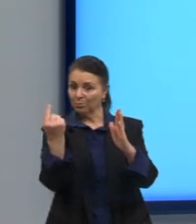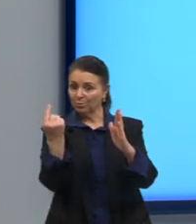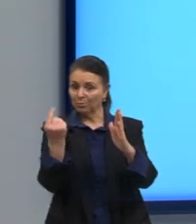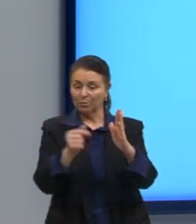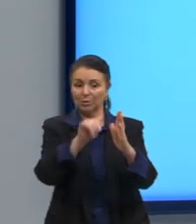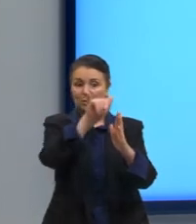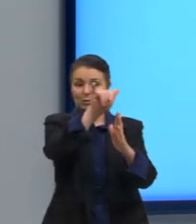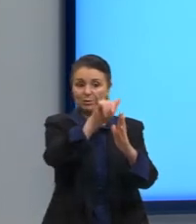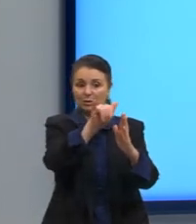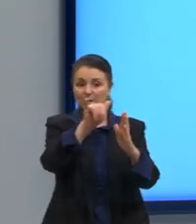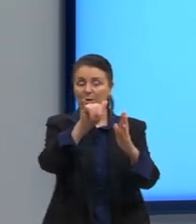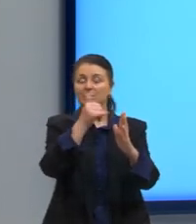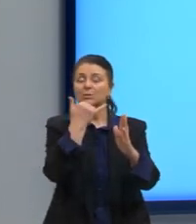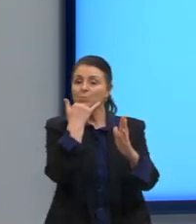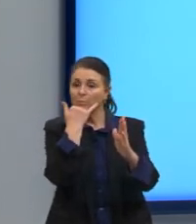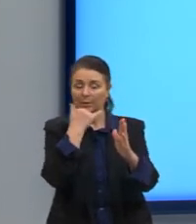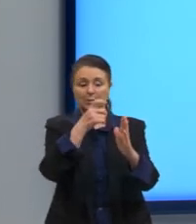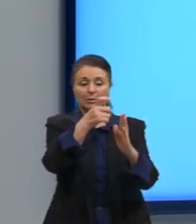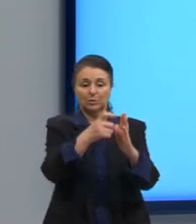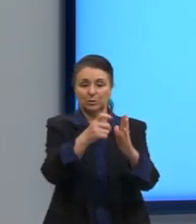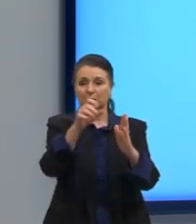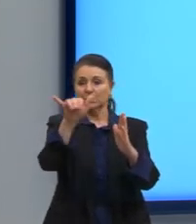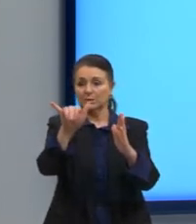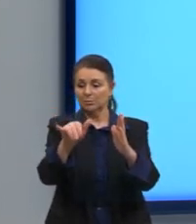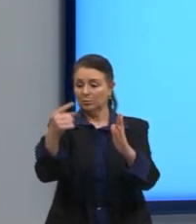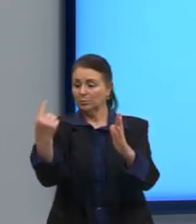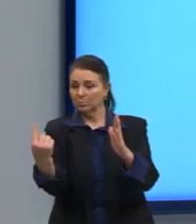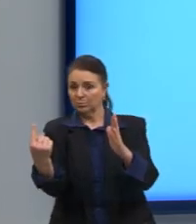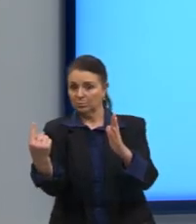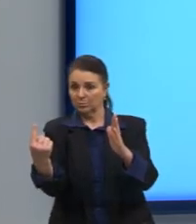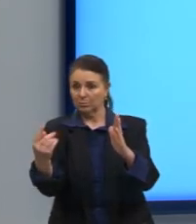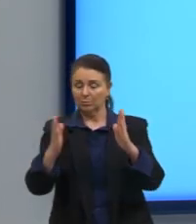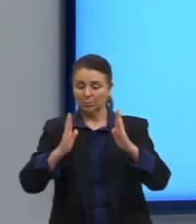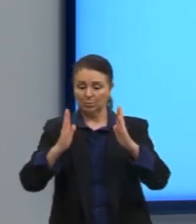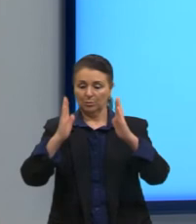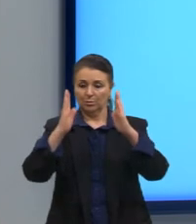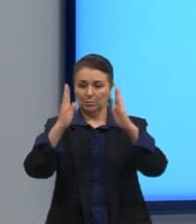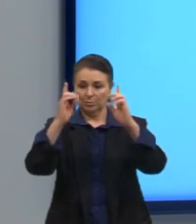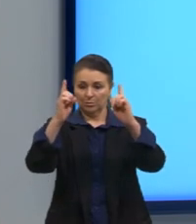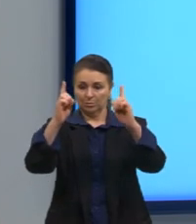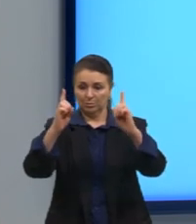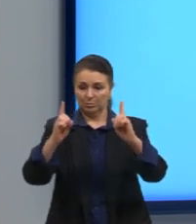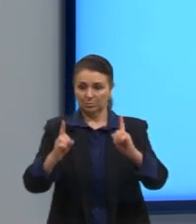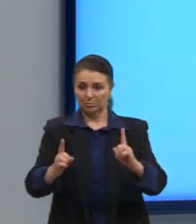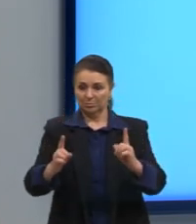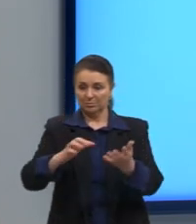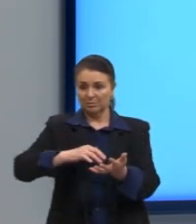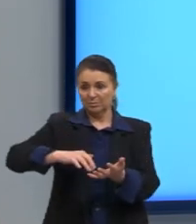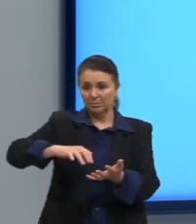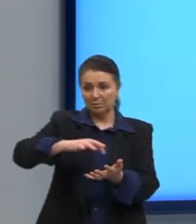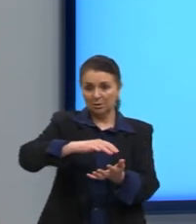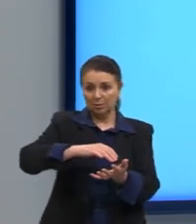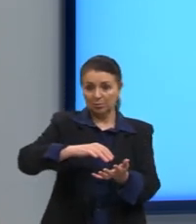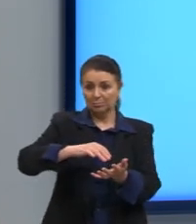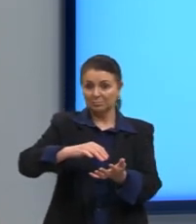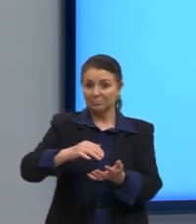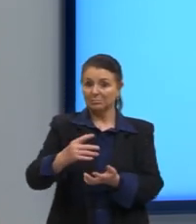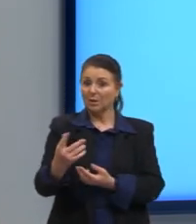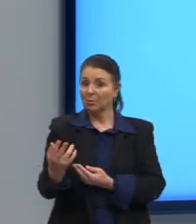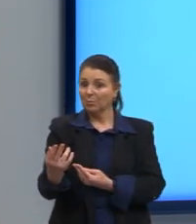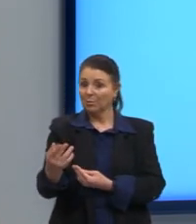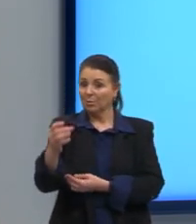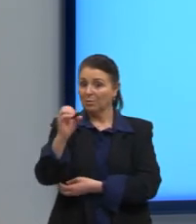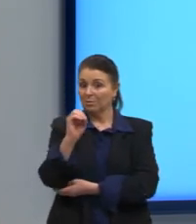E para que esses pontos estejam alinhados, o cálculo do determinante tem que ser igual a zero,